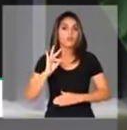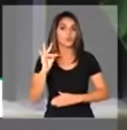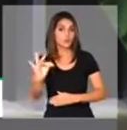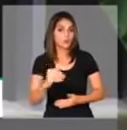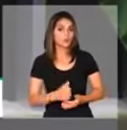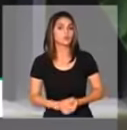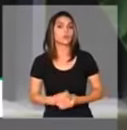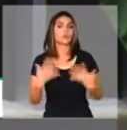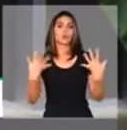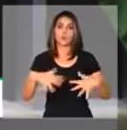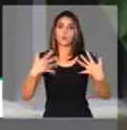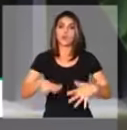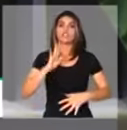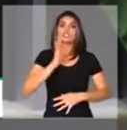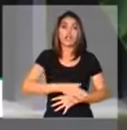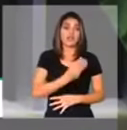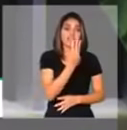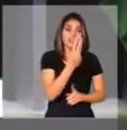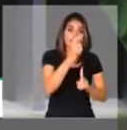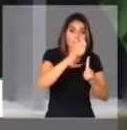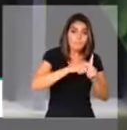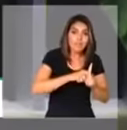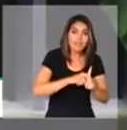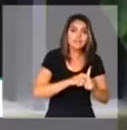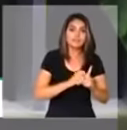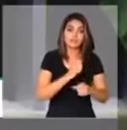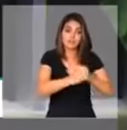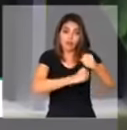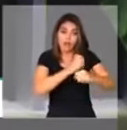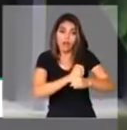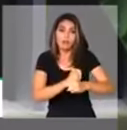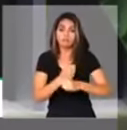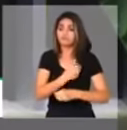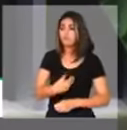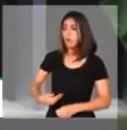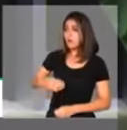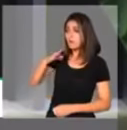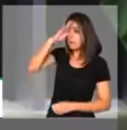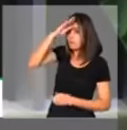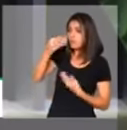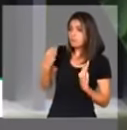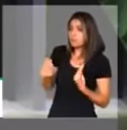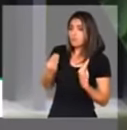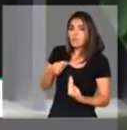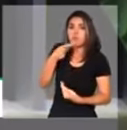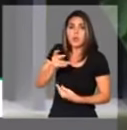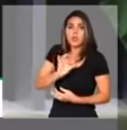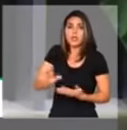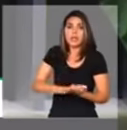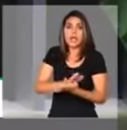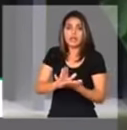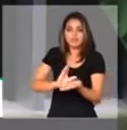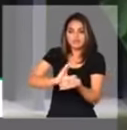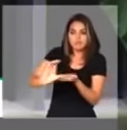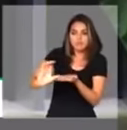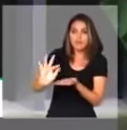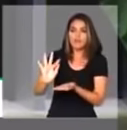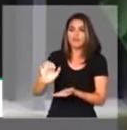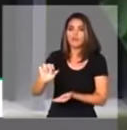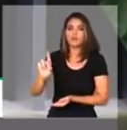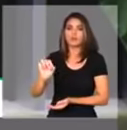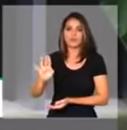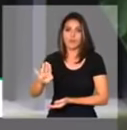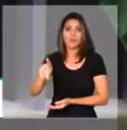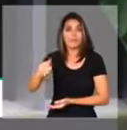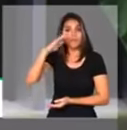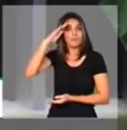terminando o primeiro trimestre do nosso ano e o governo não se manifestou sobre o Fundeb, principal fonte de